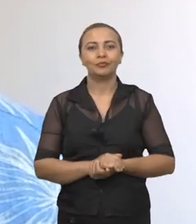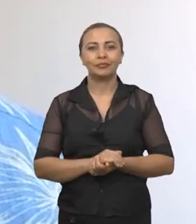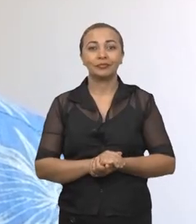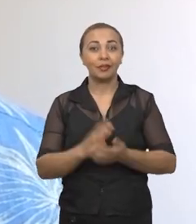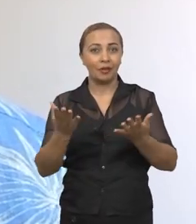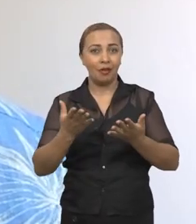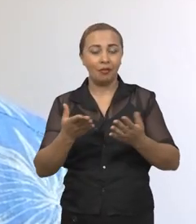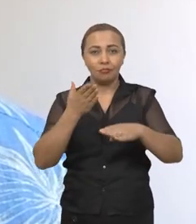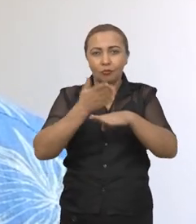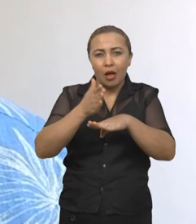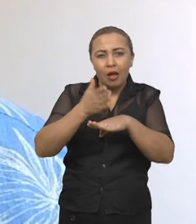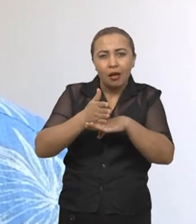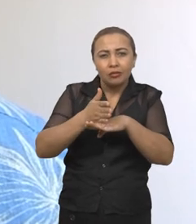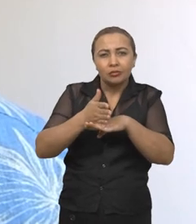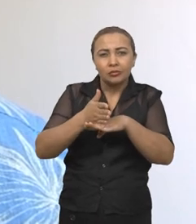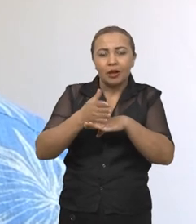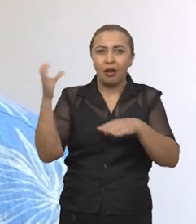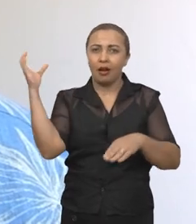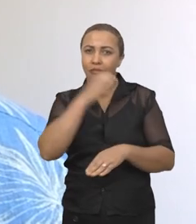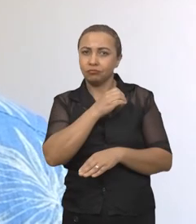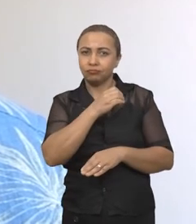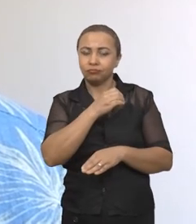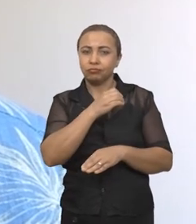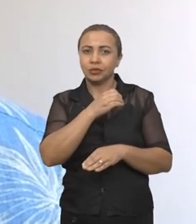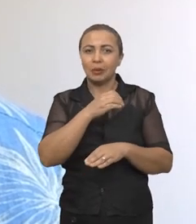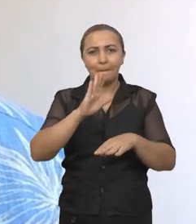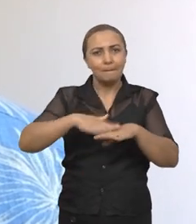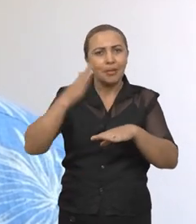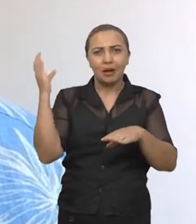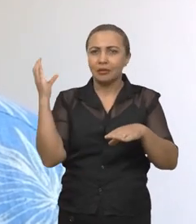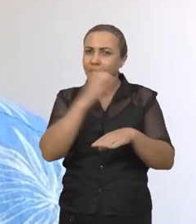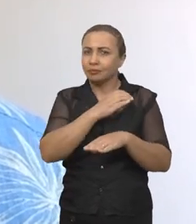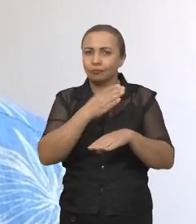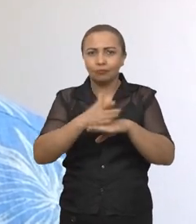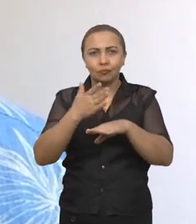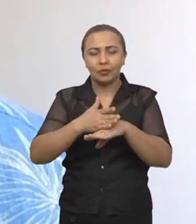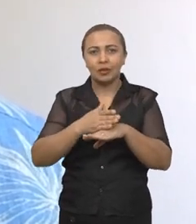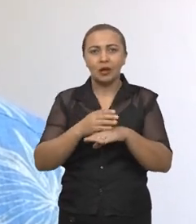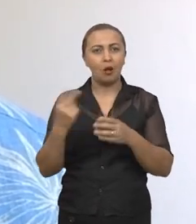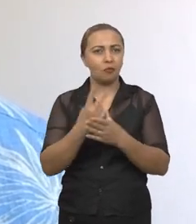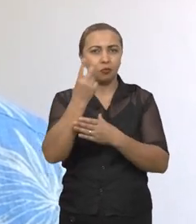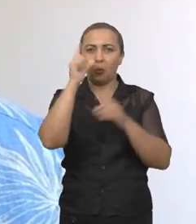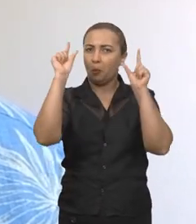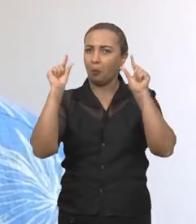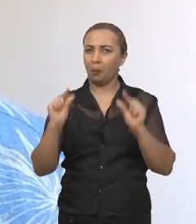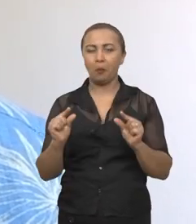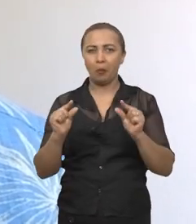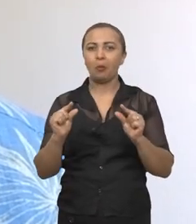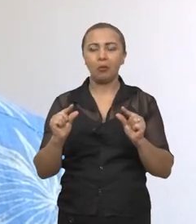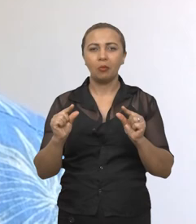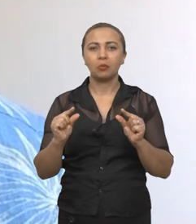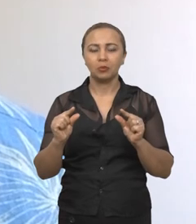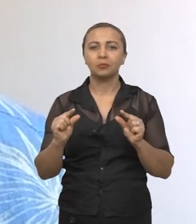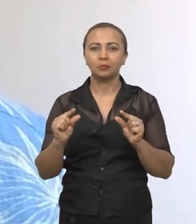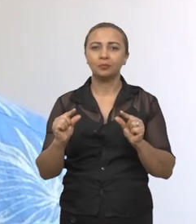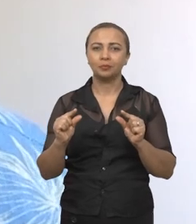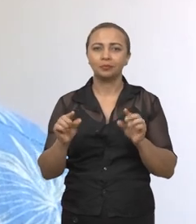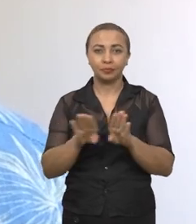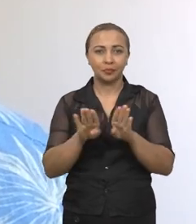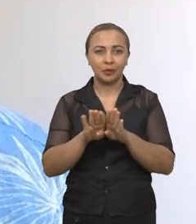rápido, menos custoso, custo mais baixo